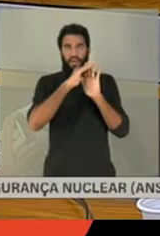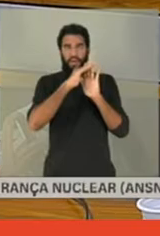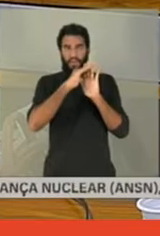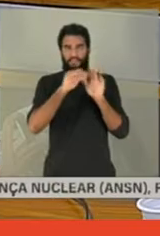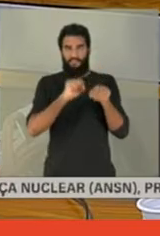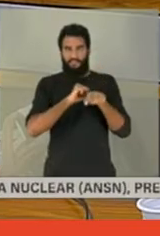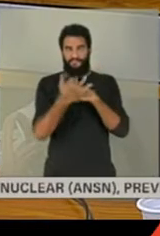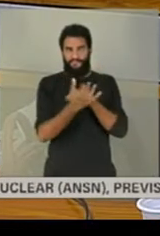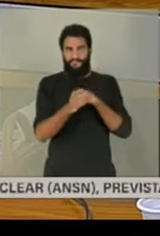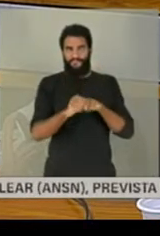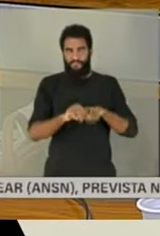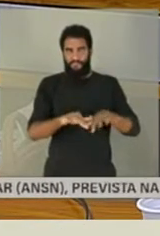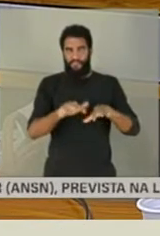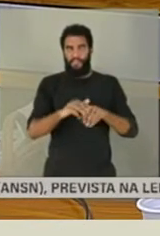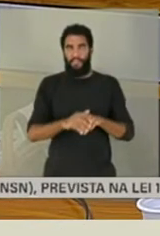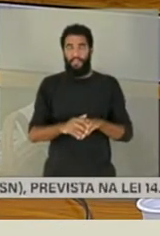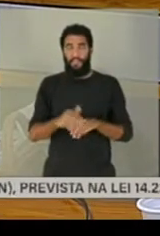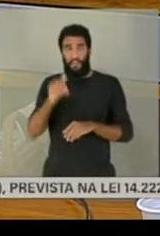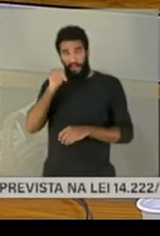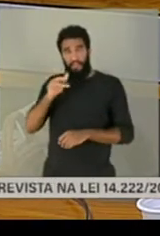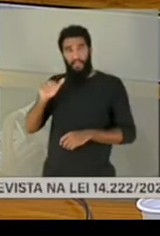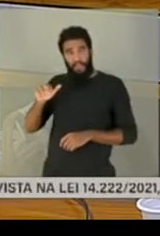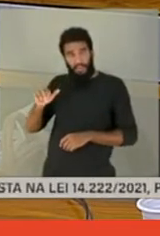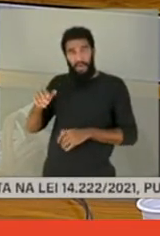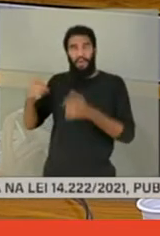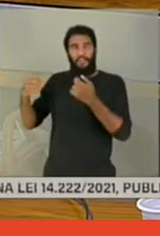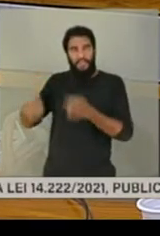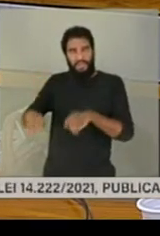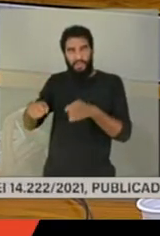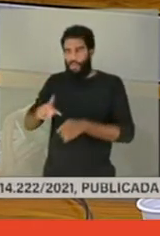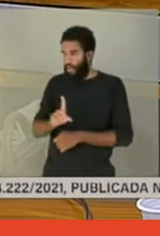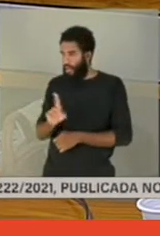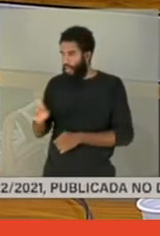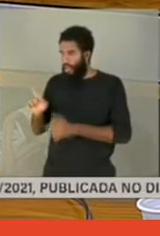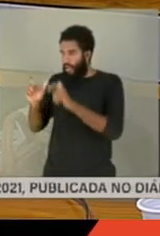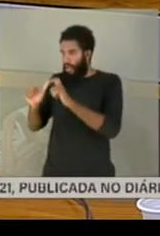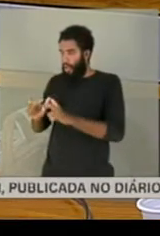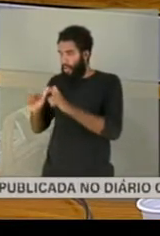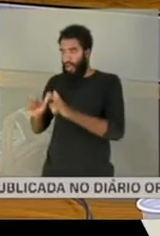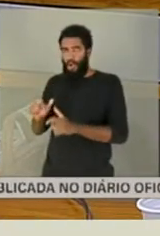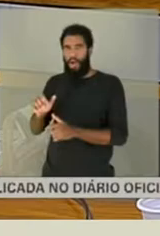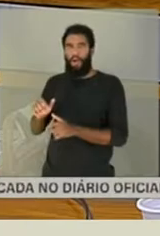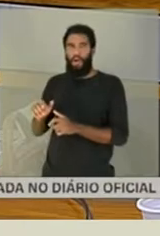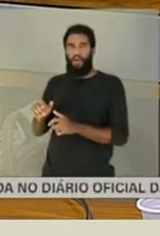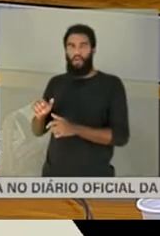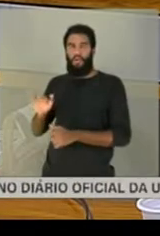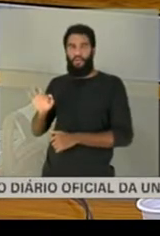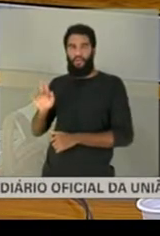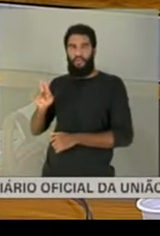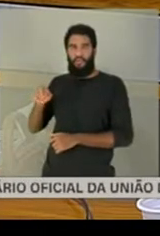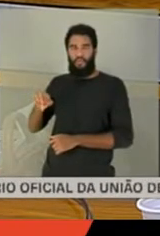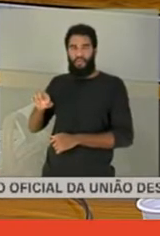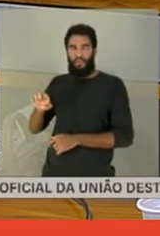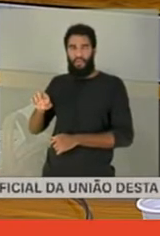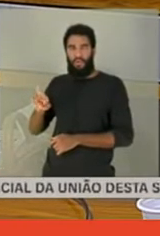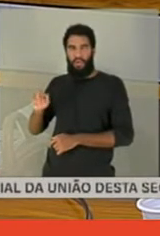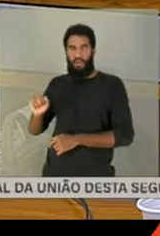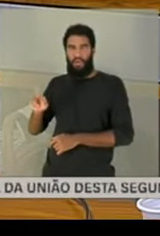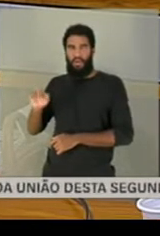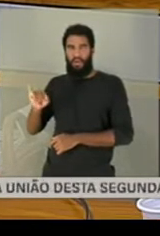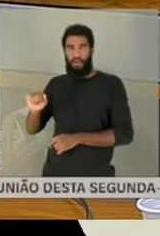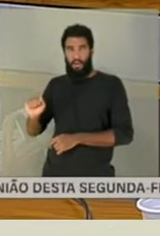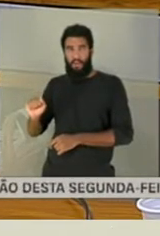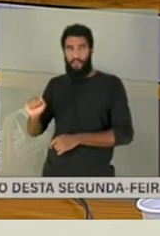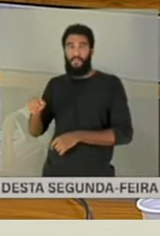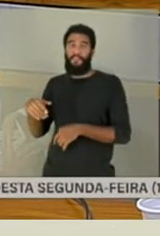E a minha irmã, ela teve que ir na funerária, com o carro da funerária e, infelizmente,